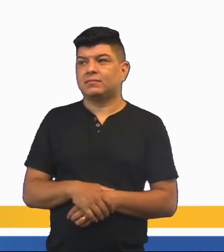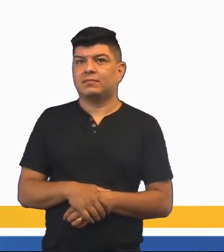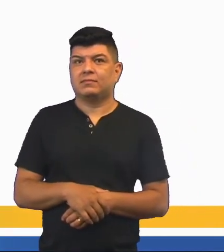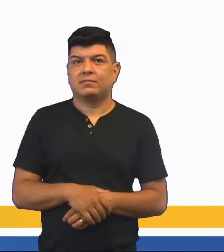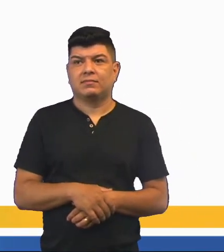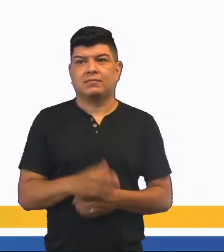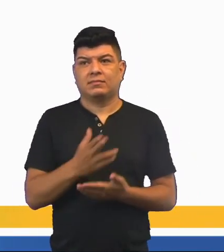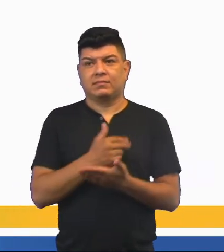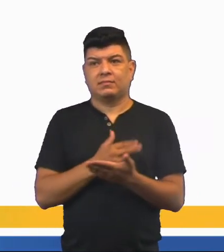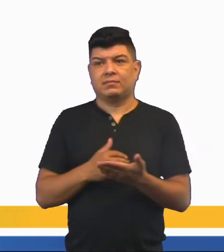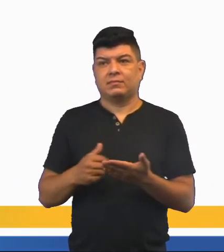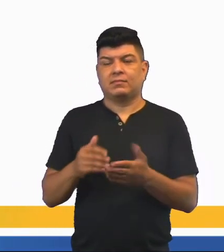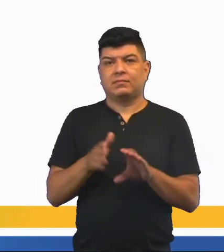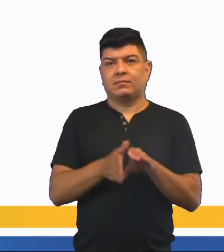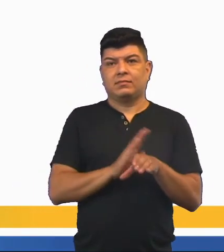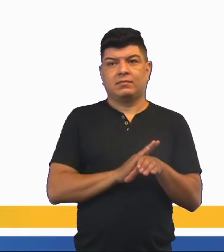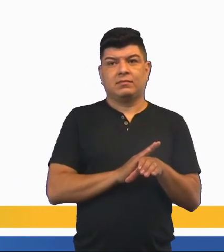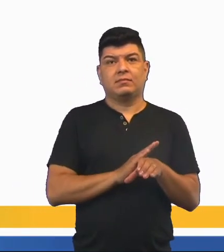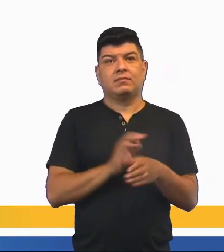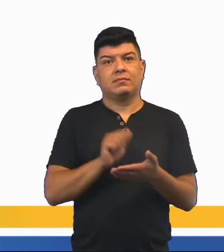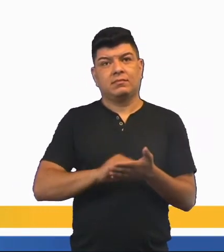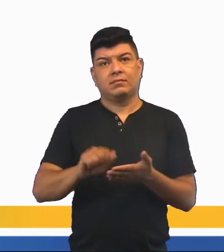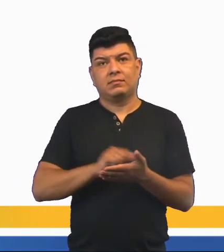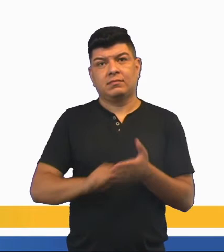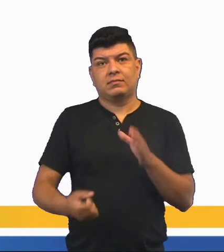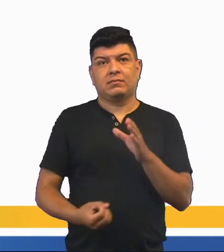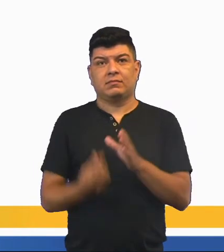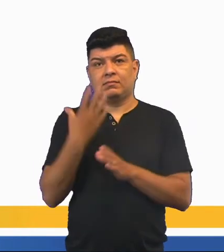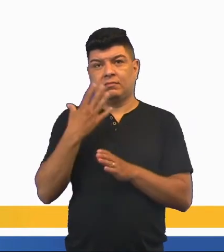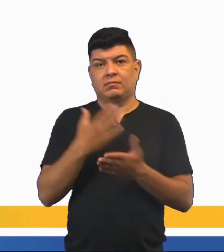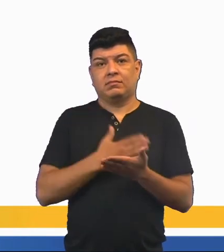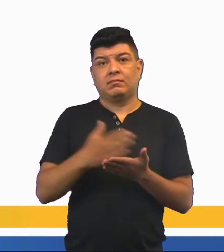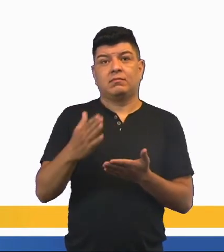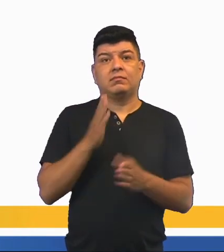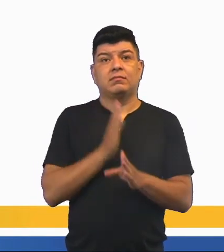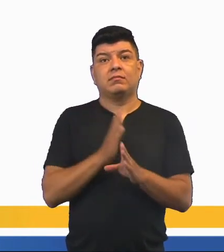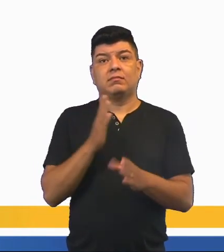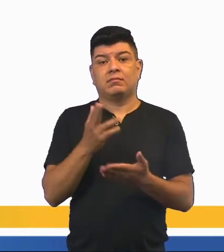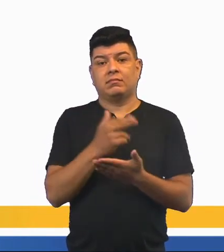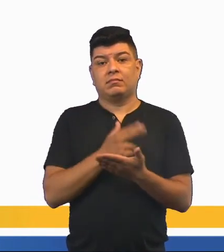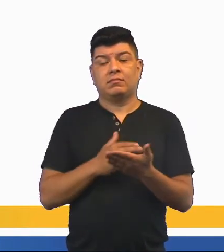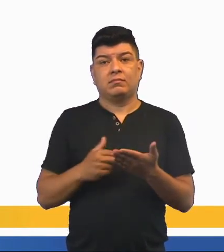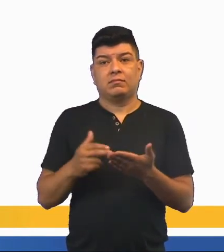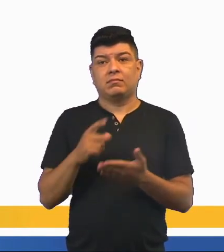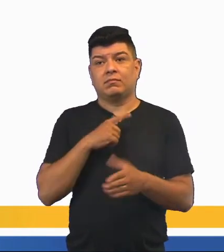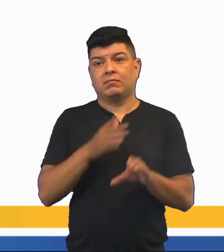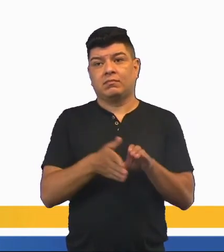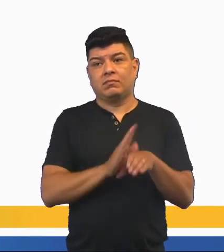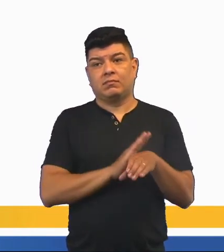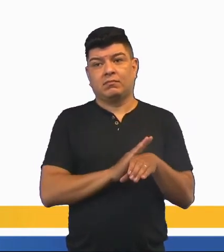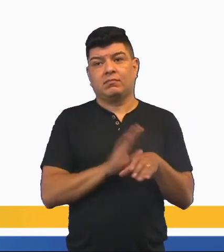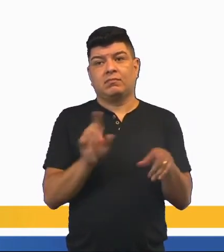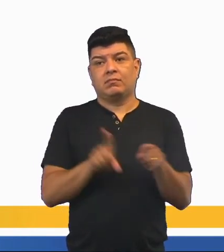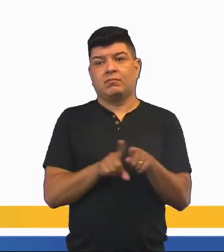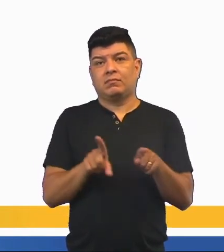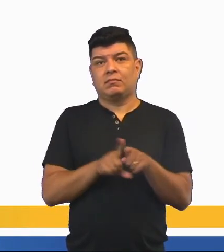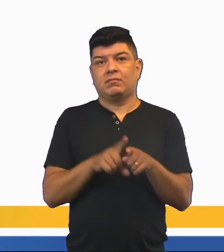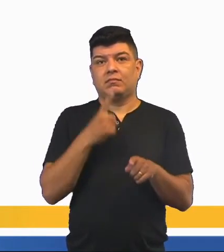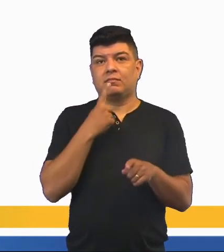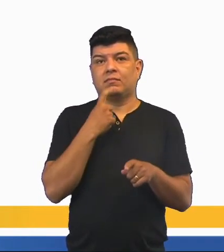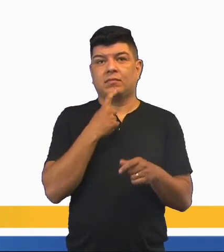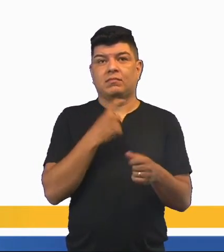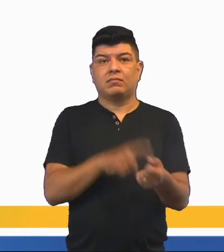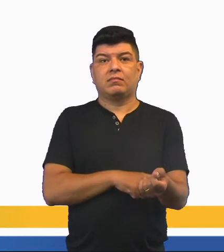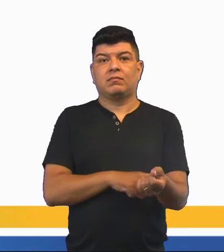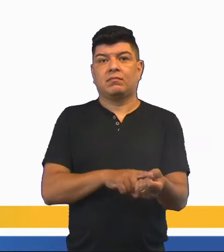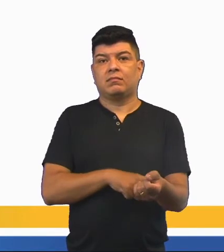Desenho nas cavernas. A escrita surgiu inicialmente através dos desenhos feitos nas cavernas com sangue